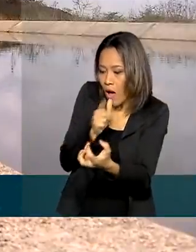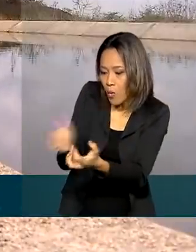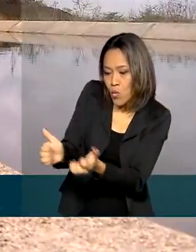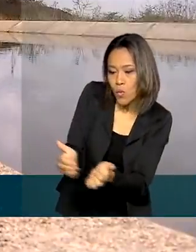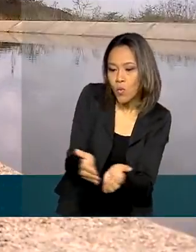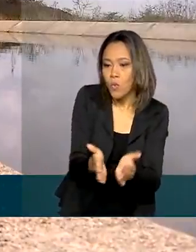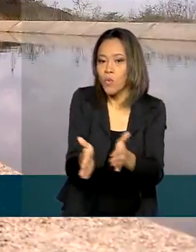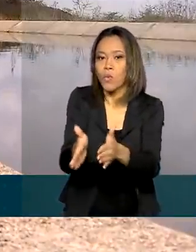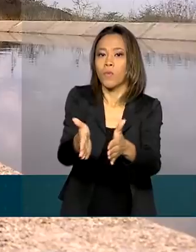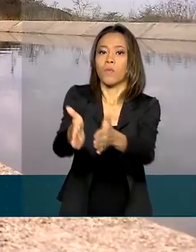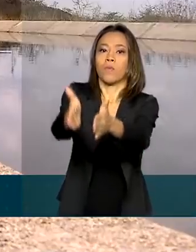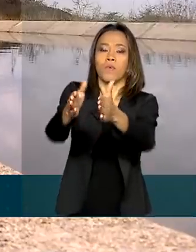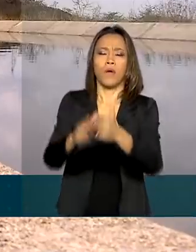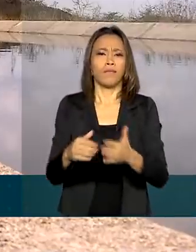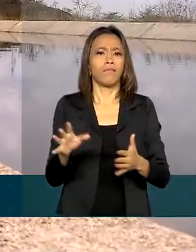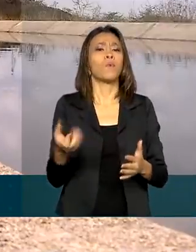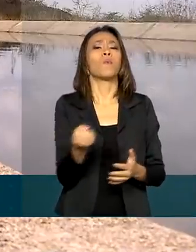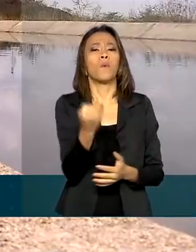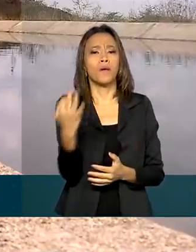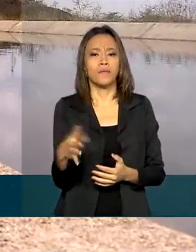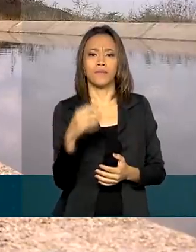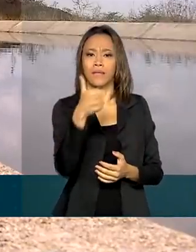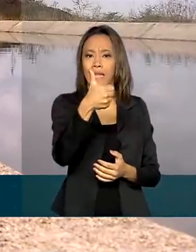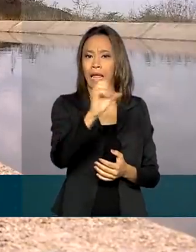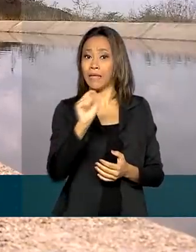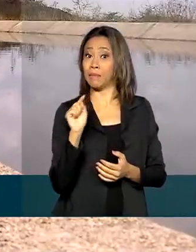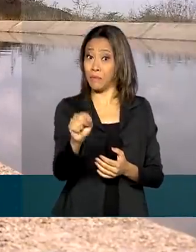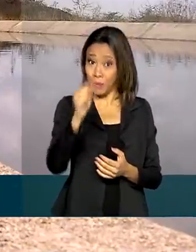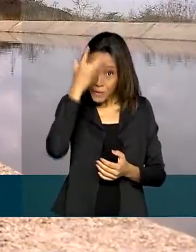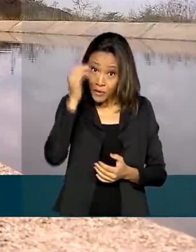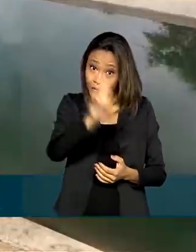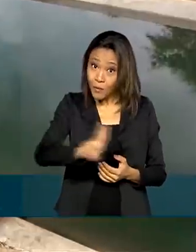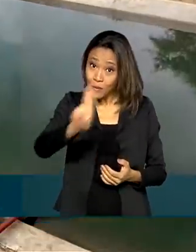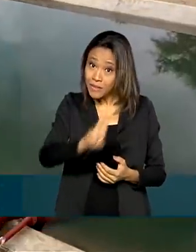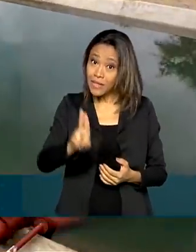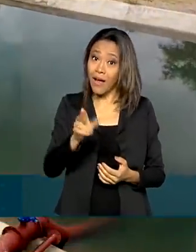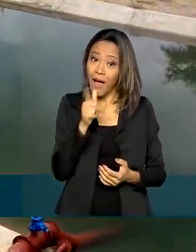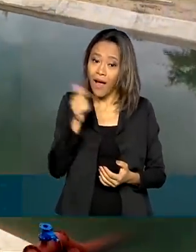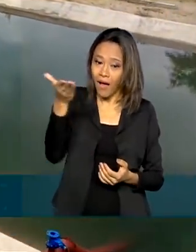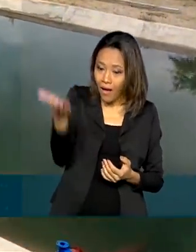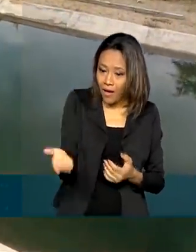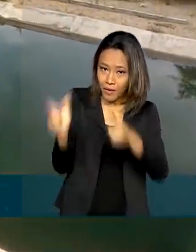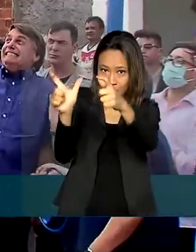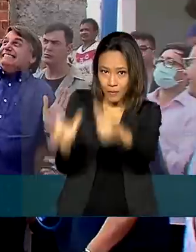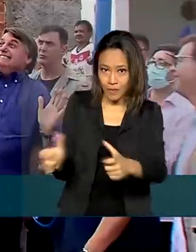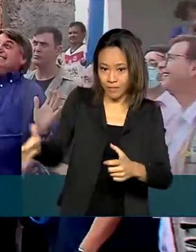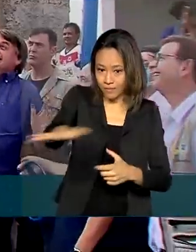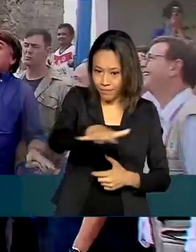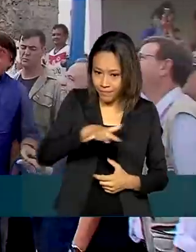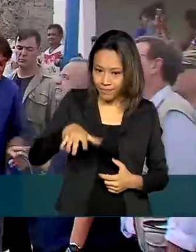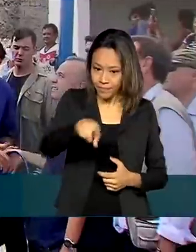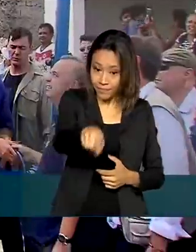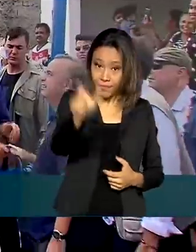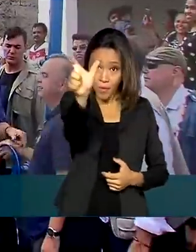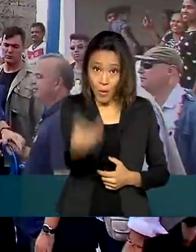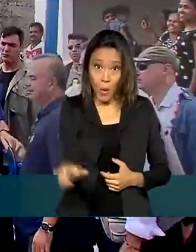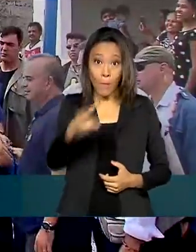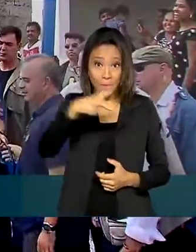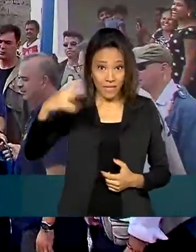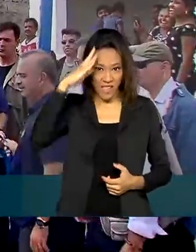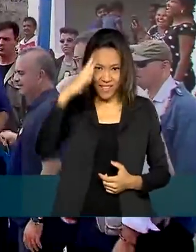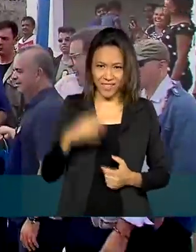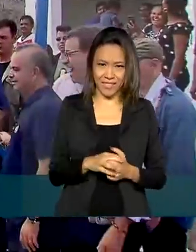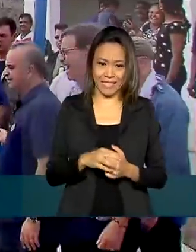e vai atender cerca de 10 mil pessoas do distrito de Piau, na área rural de Piranhas. O presidente quebrou o